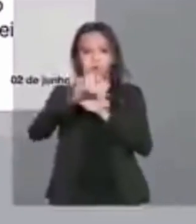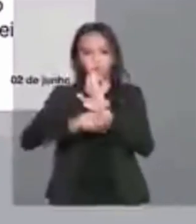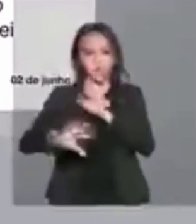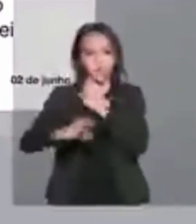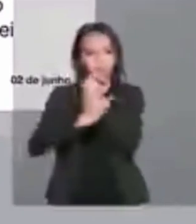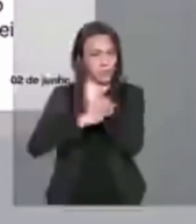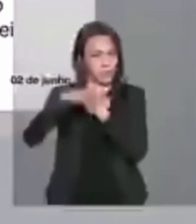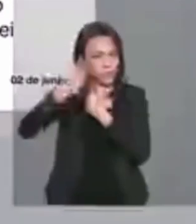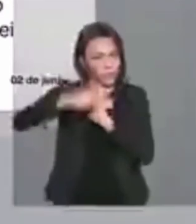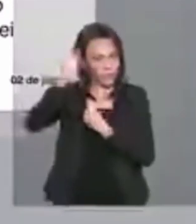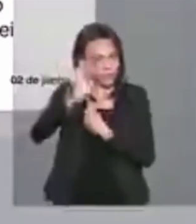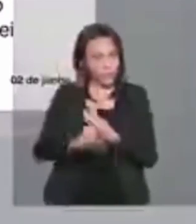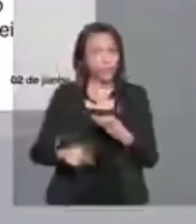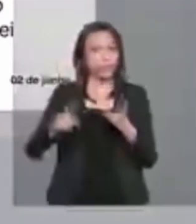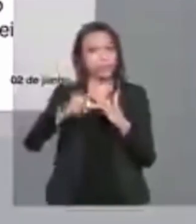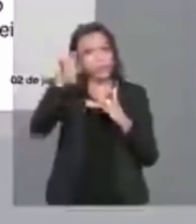das Organizações Criminosas.